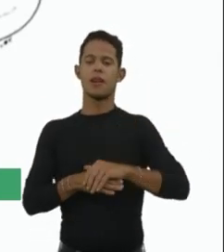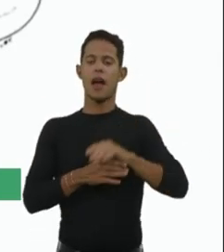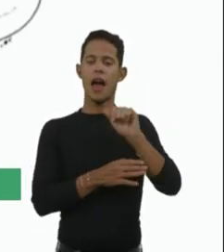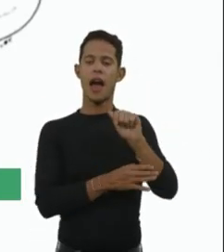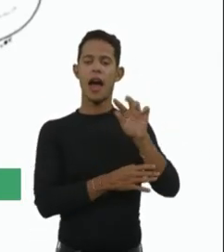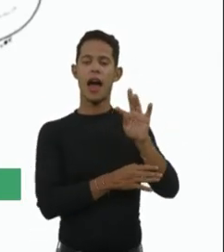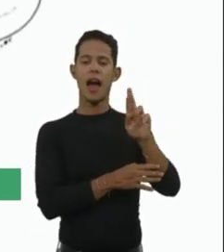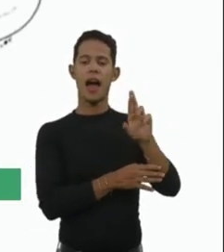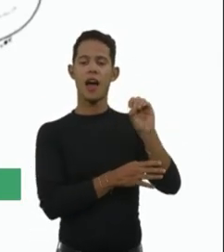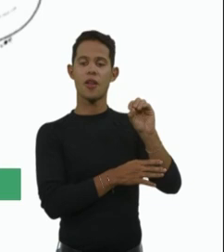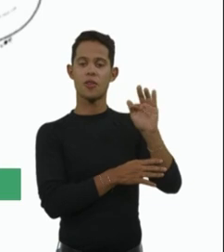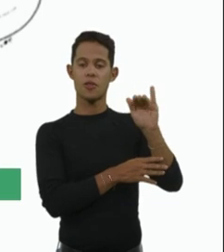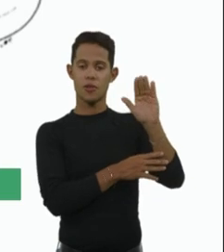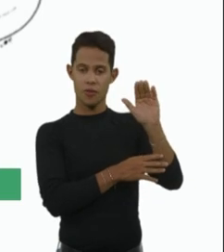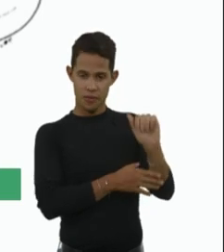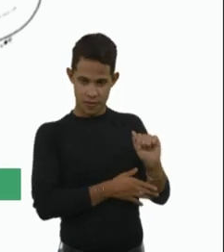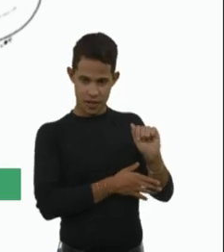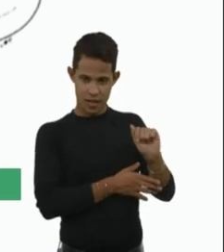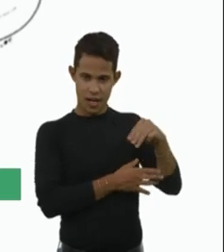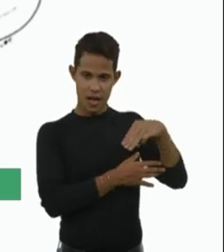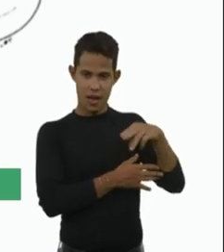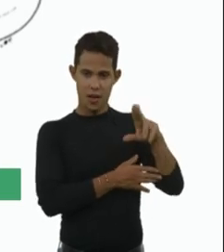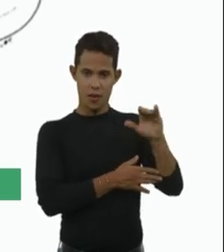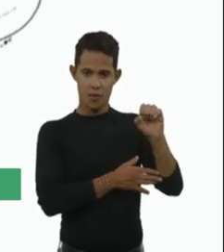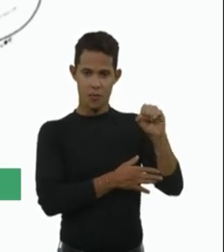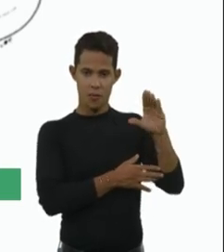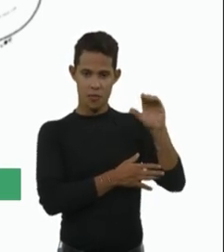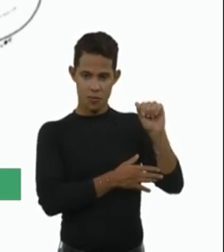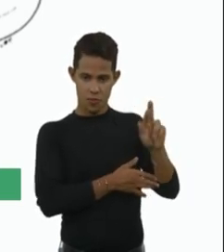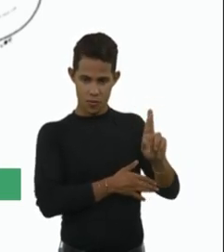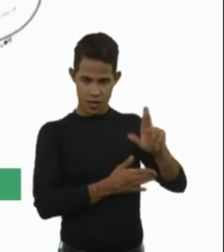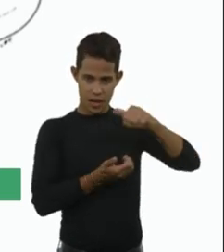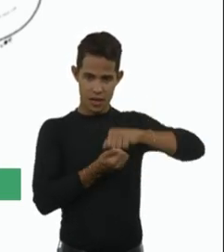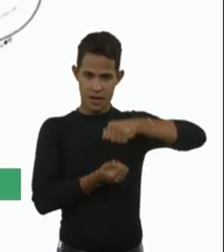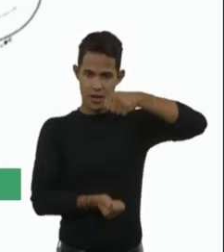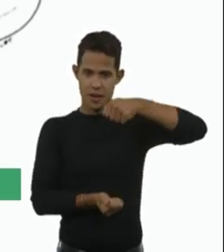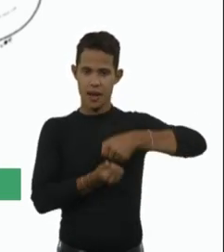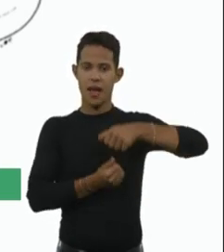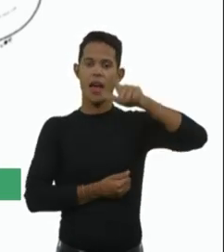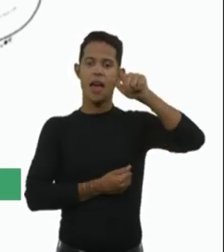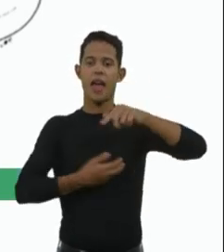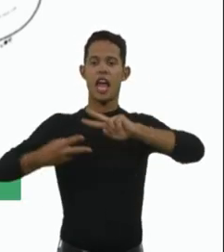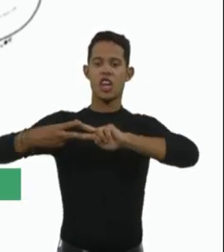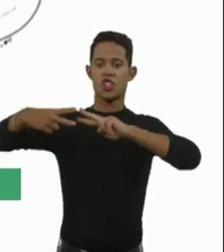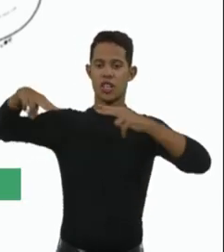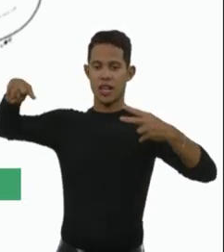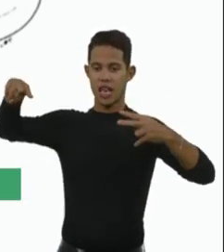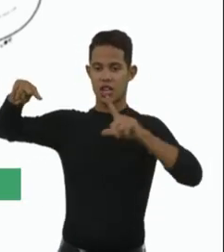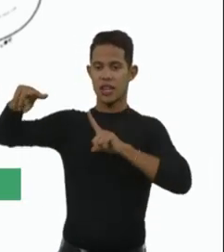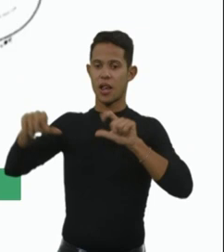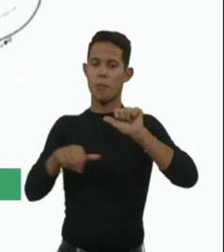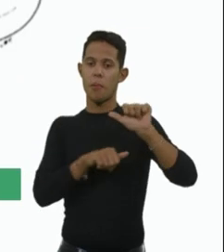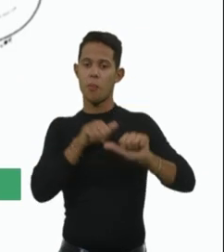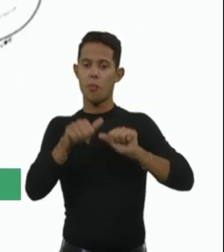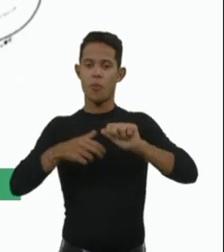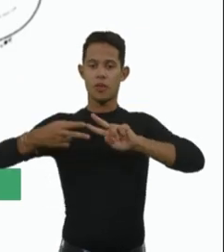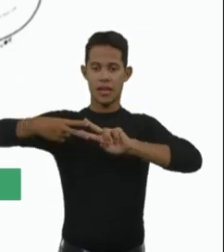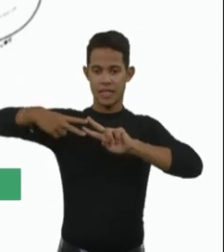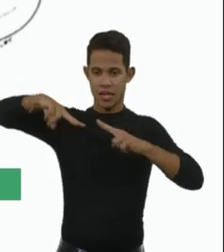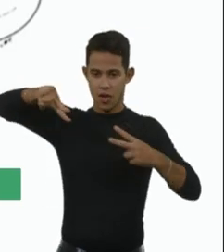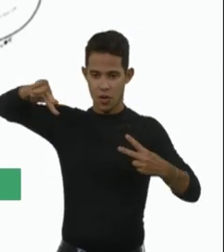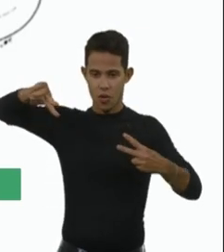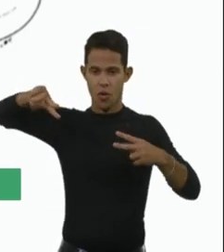muscular espinhal? Então, ela é uma doença neuromuscular genética causada por uma mutação em gene chamado